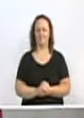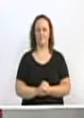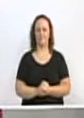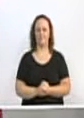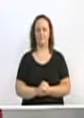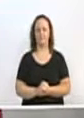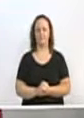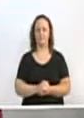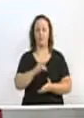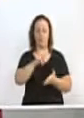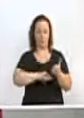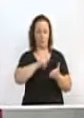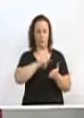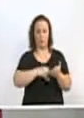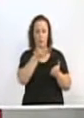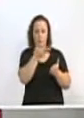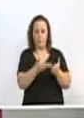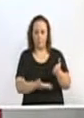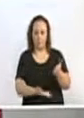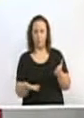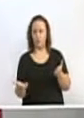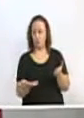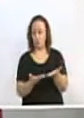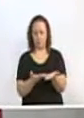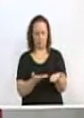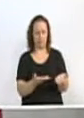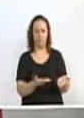Com esses documentos que se têm hoje em mãos,